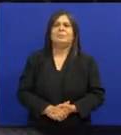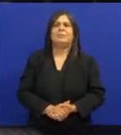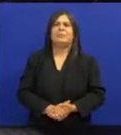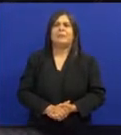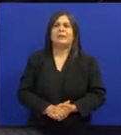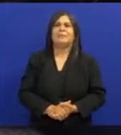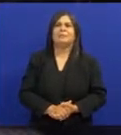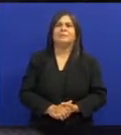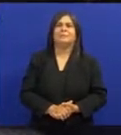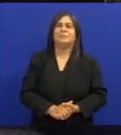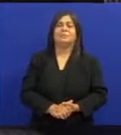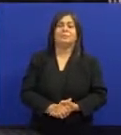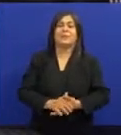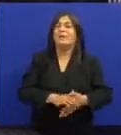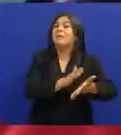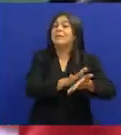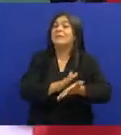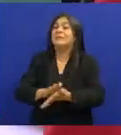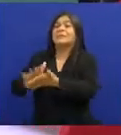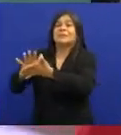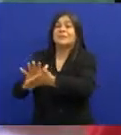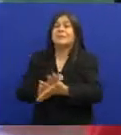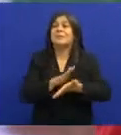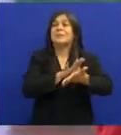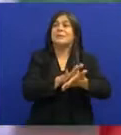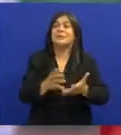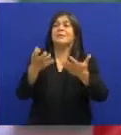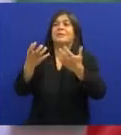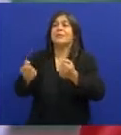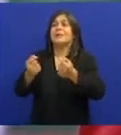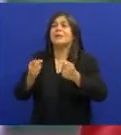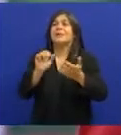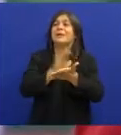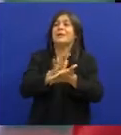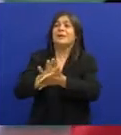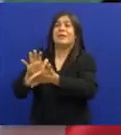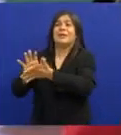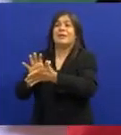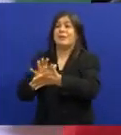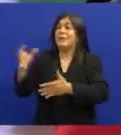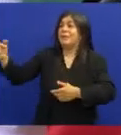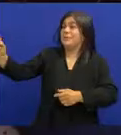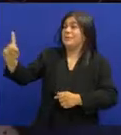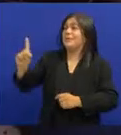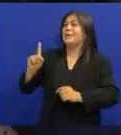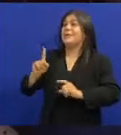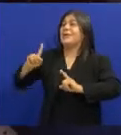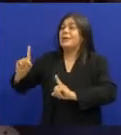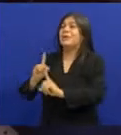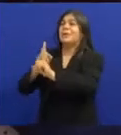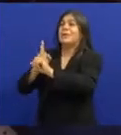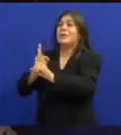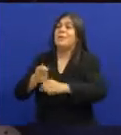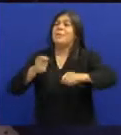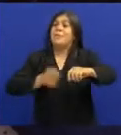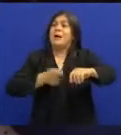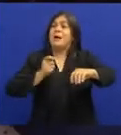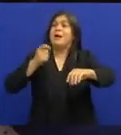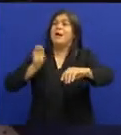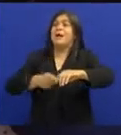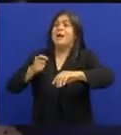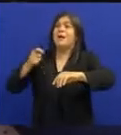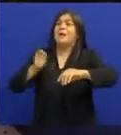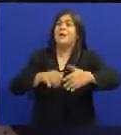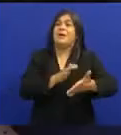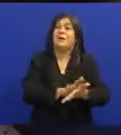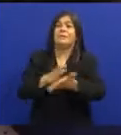Mas eu só boto Bip bip bop Do meu samba Quando eu tiro samba Tocar no tamborim Quando ele pegar No pandeiro Quando ele